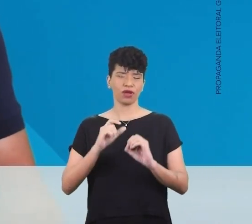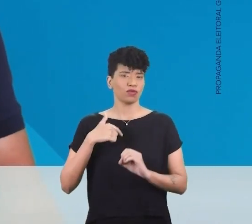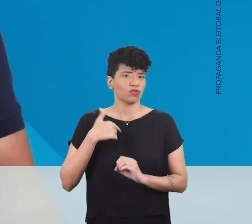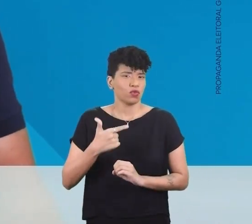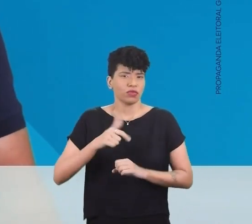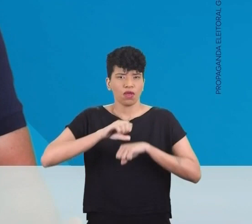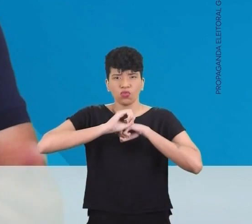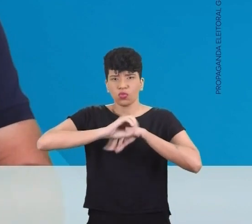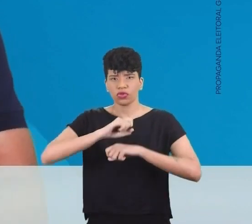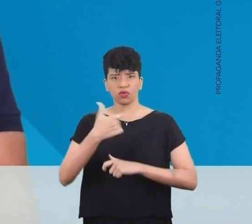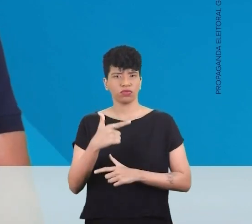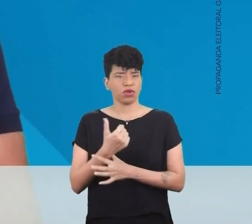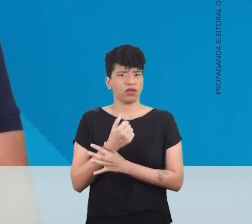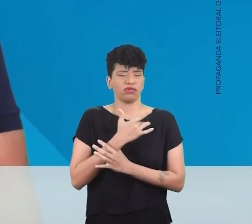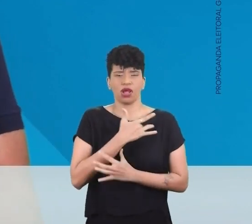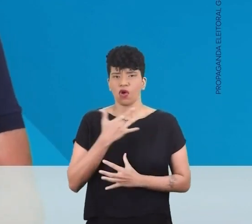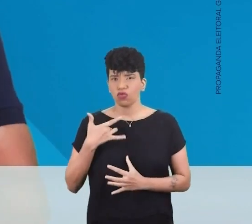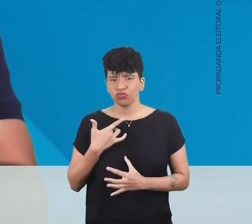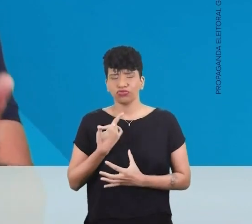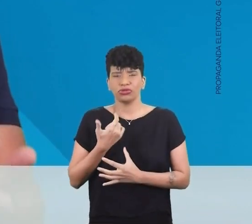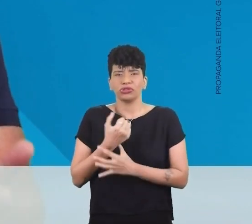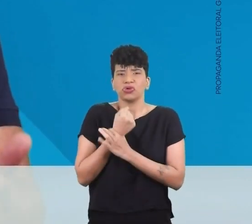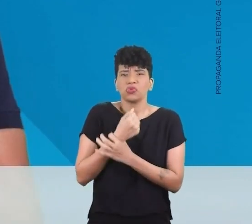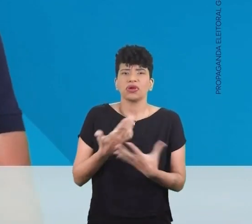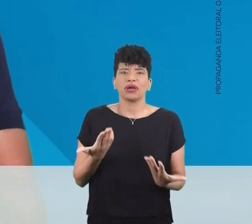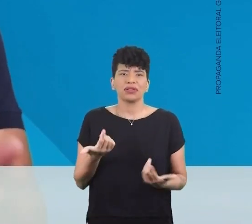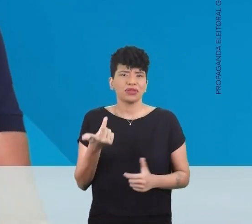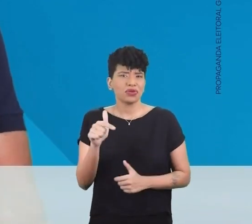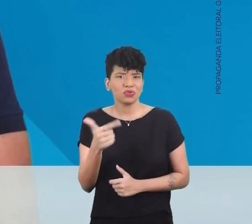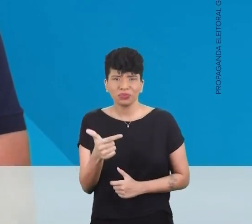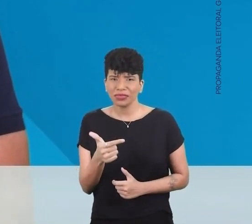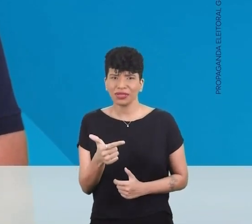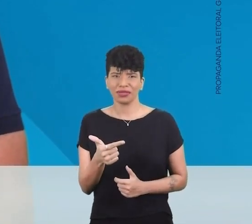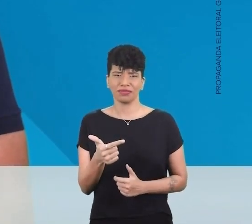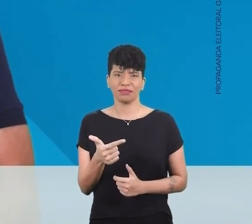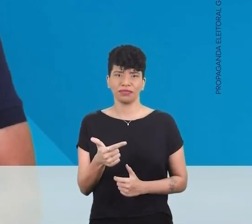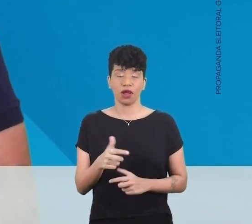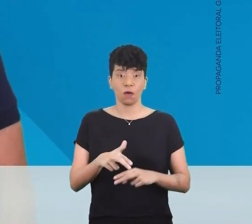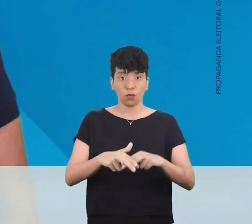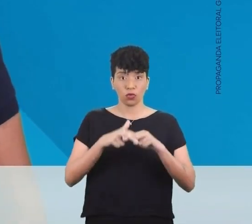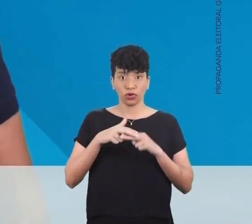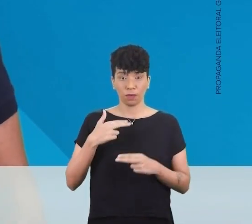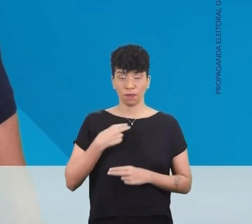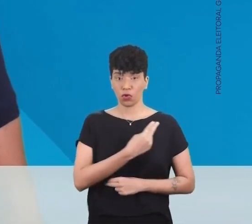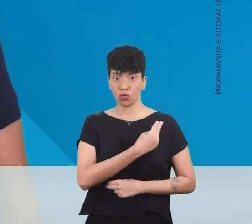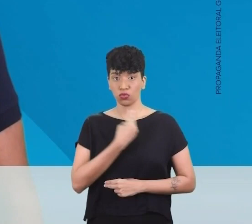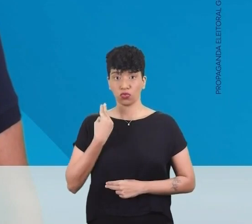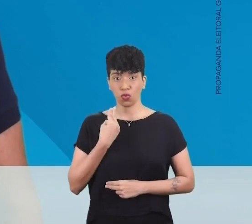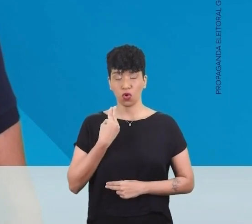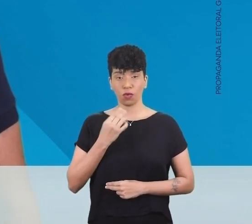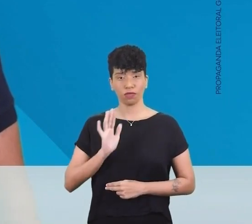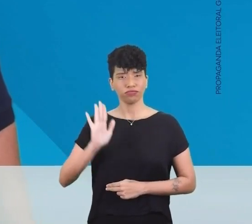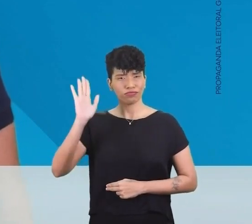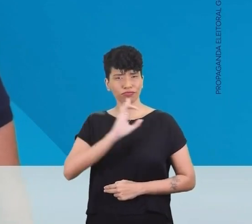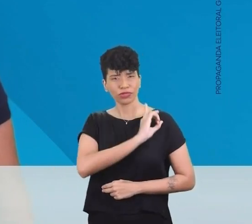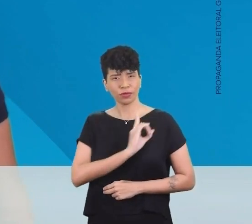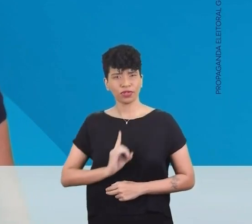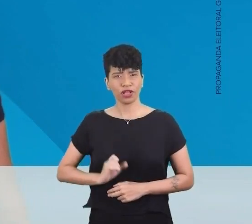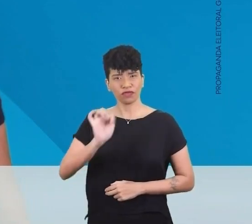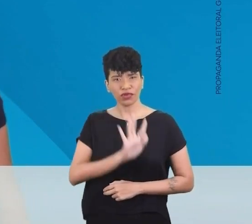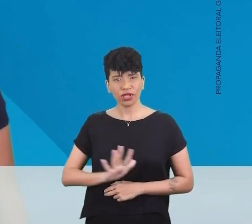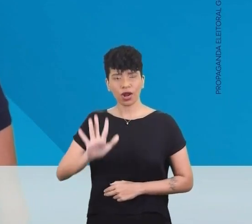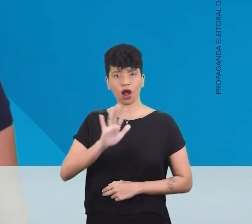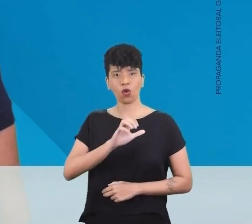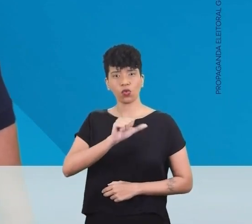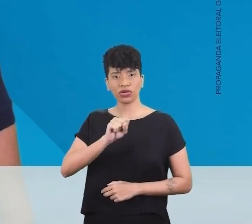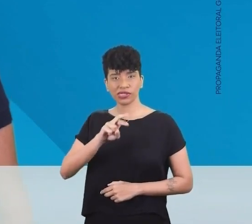Não temos educação, não temos saúde, a insegurança aumentando a cada dia. Por isso, coloco meu nome à sua disposição como